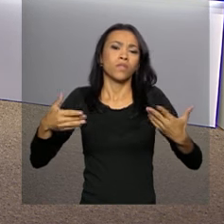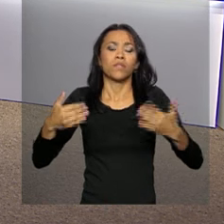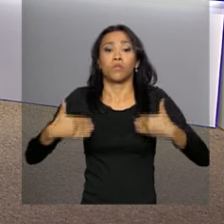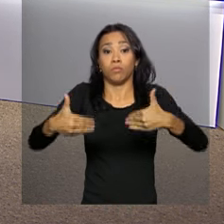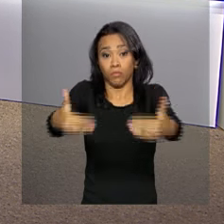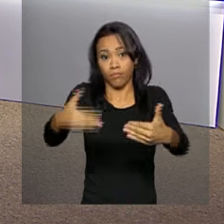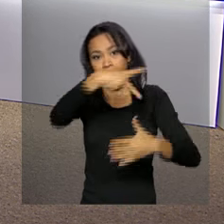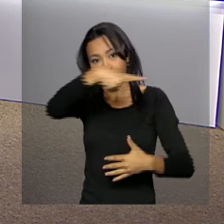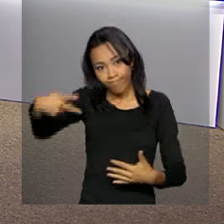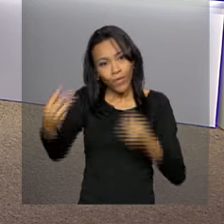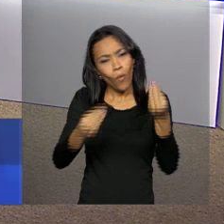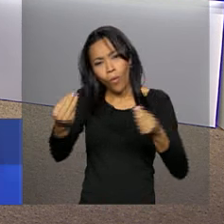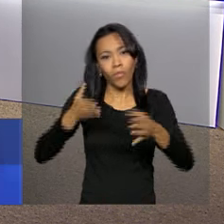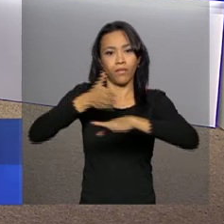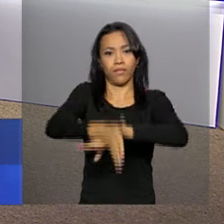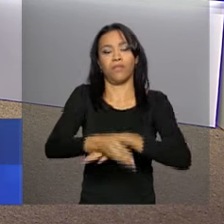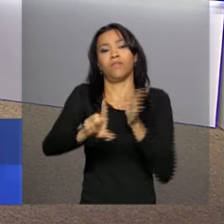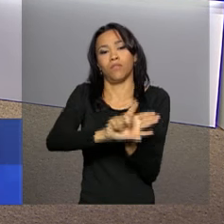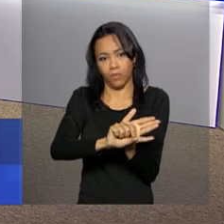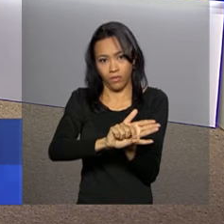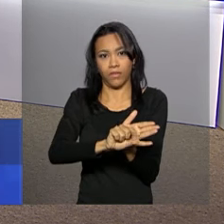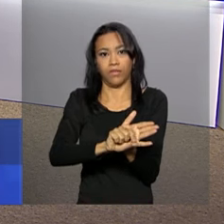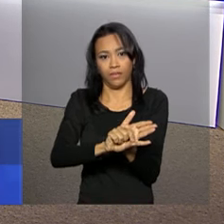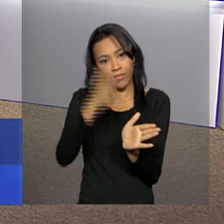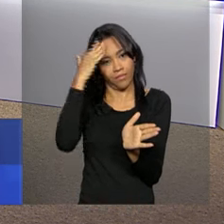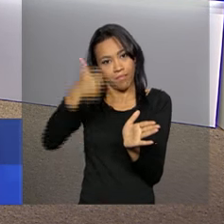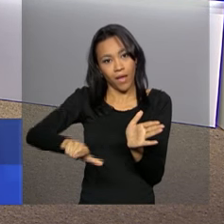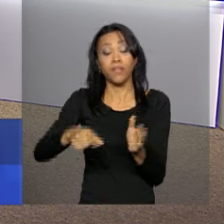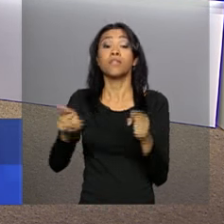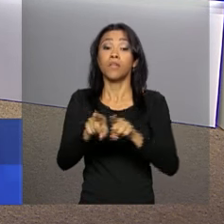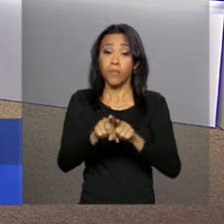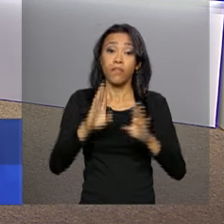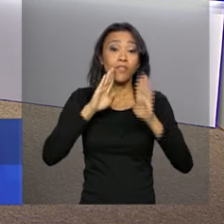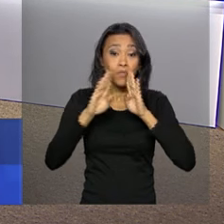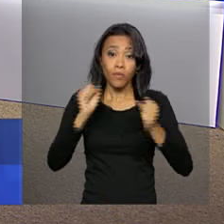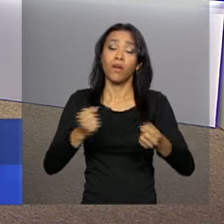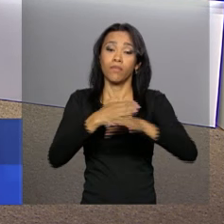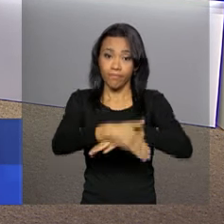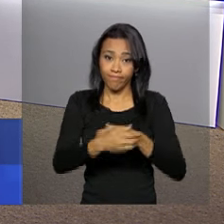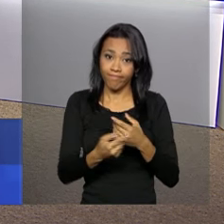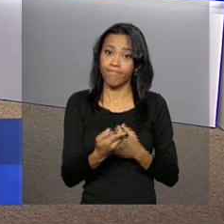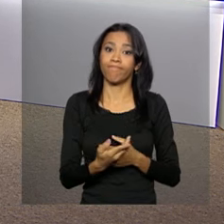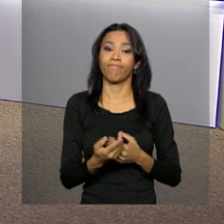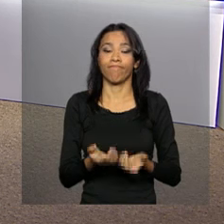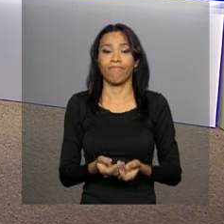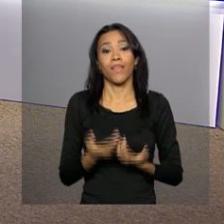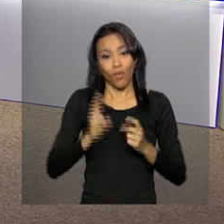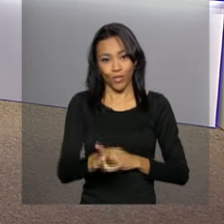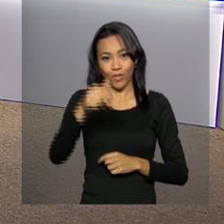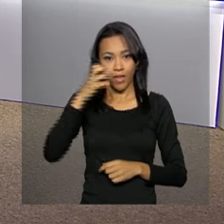Federal também nas nossas redes sociais. Twitter.com.br TVNBR e Facebook.com.br TVNBR.